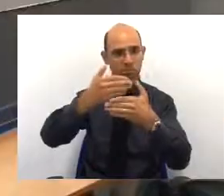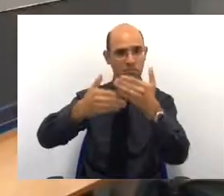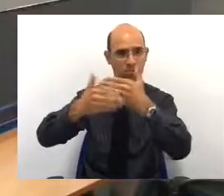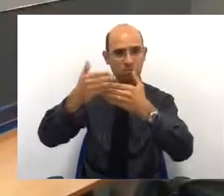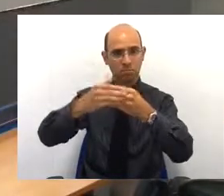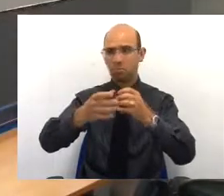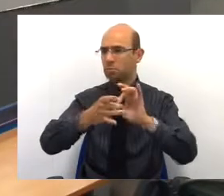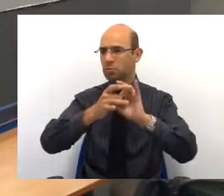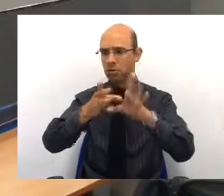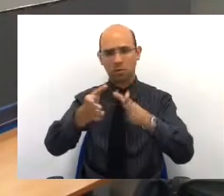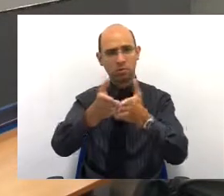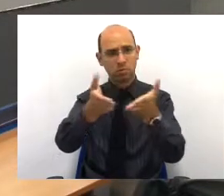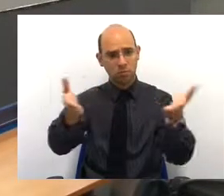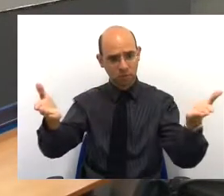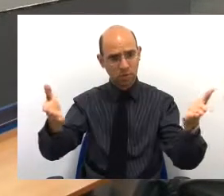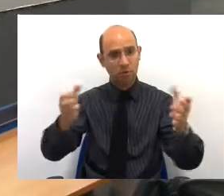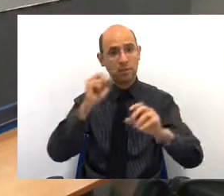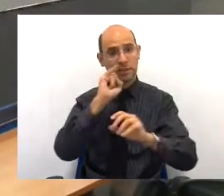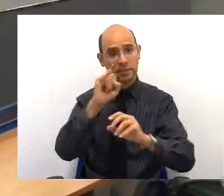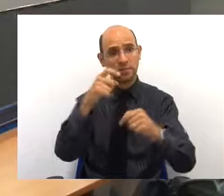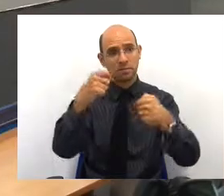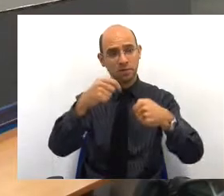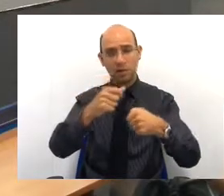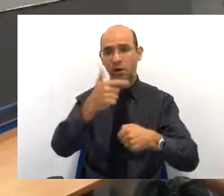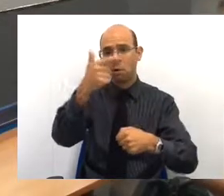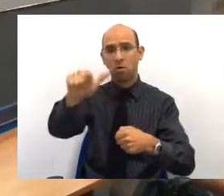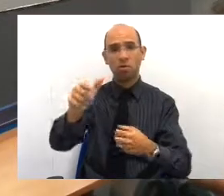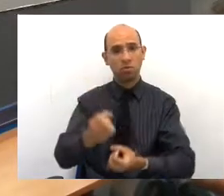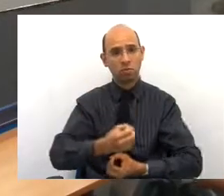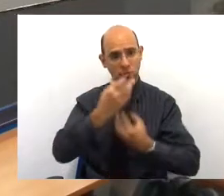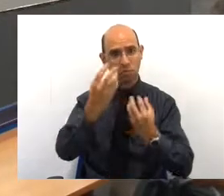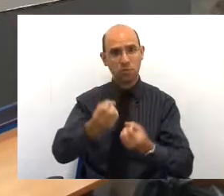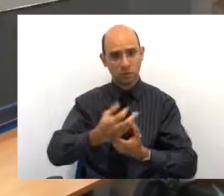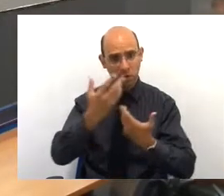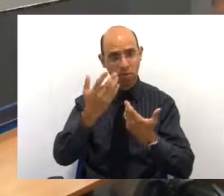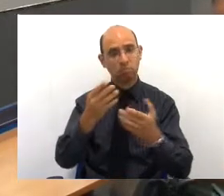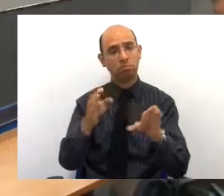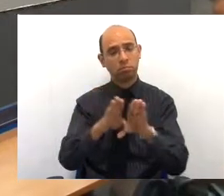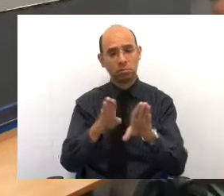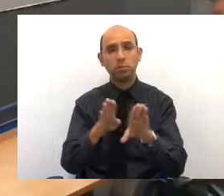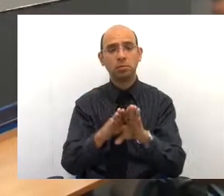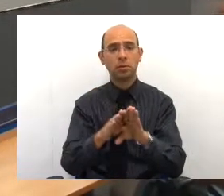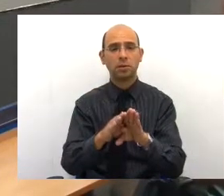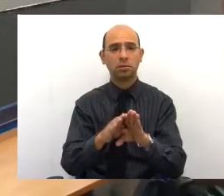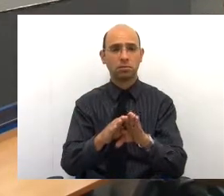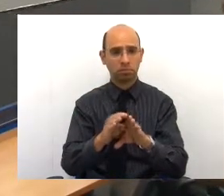e se precisarem de alguma outra informação também.